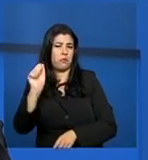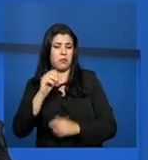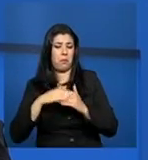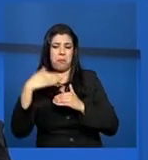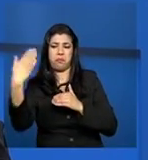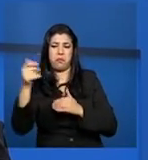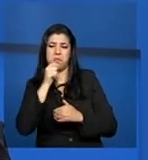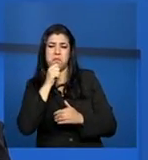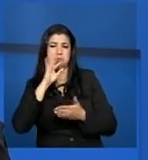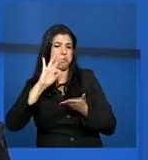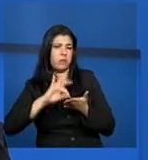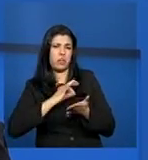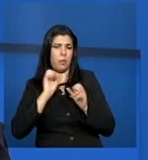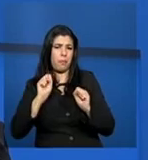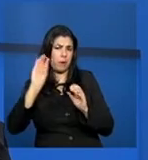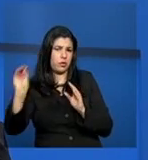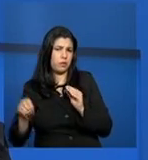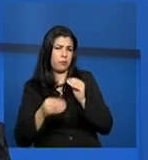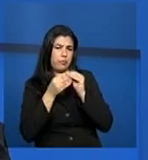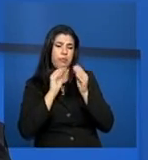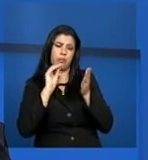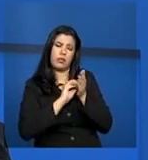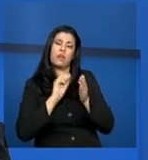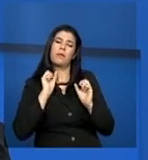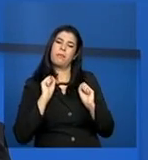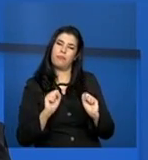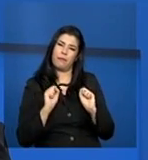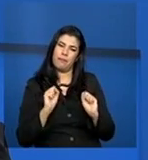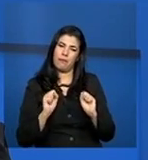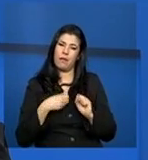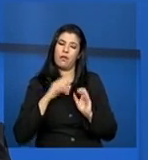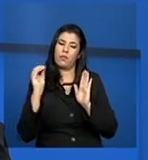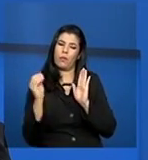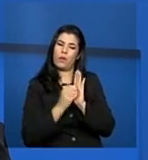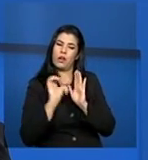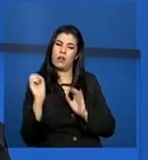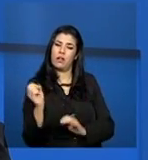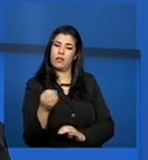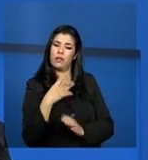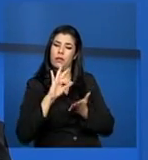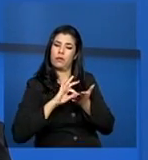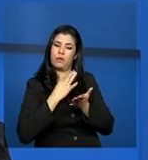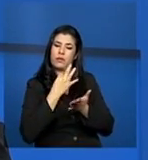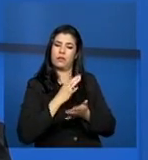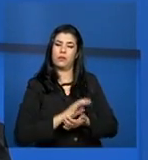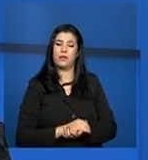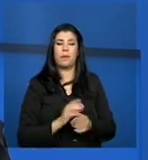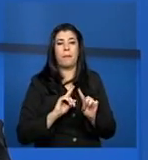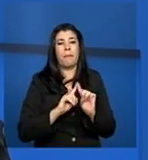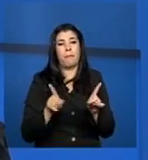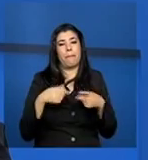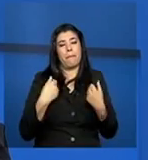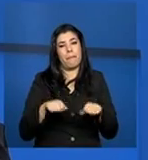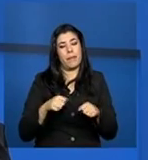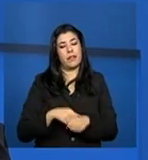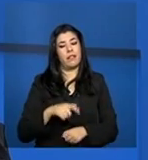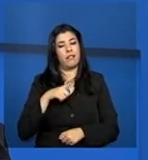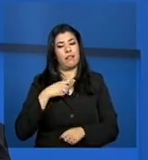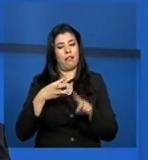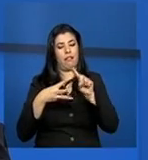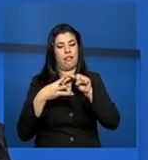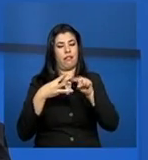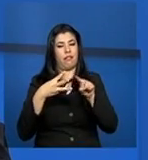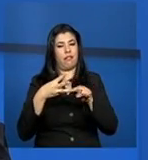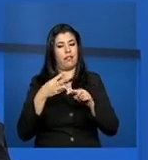migração, que não está no município, ele pode sim inserir novas entidades no sistema. Só que ele tem que seguir três passos